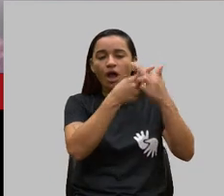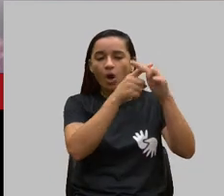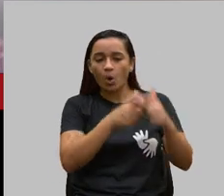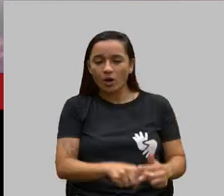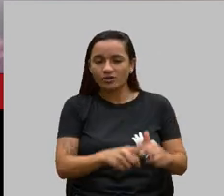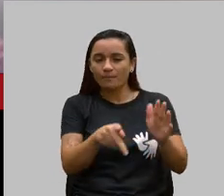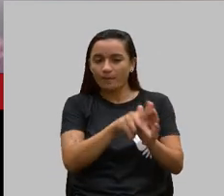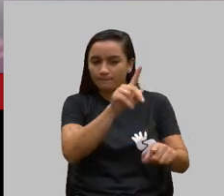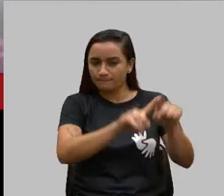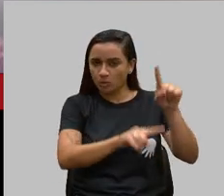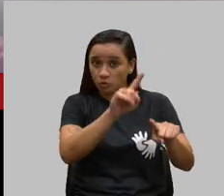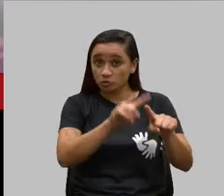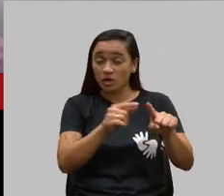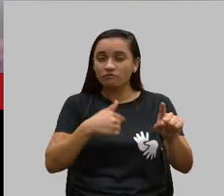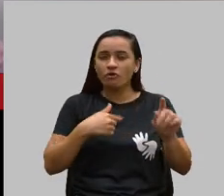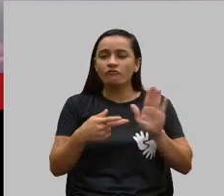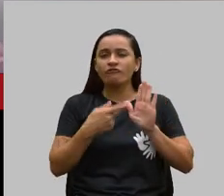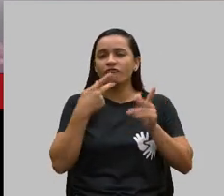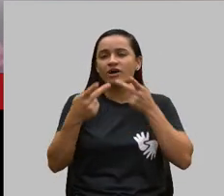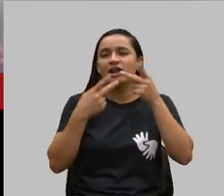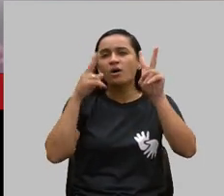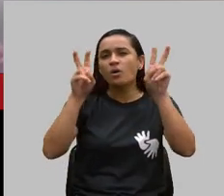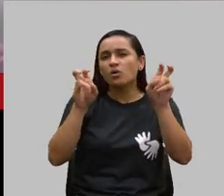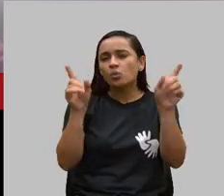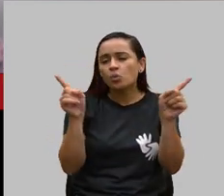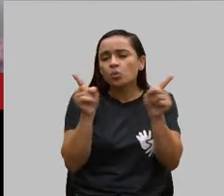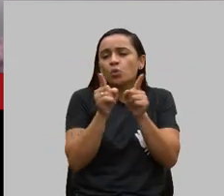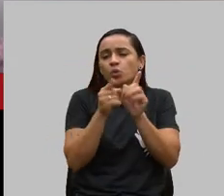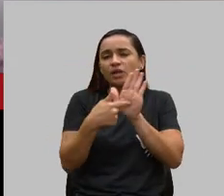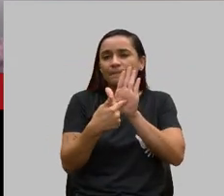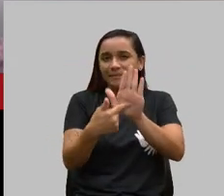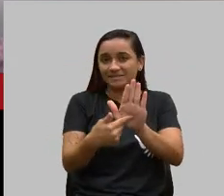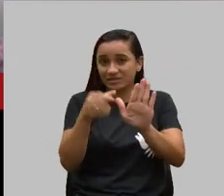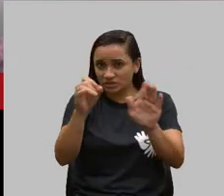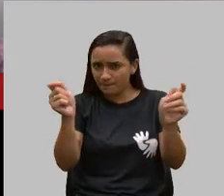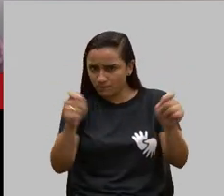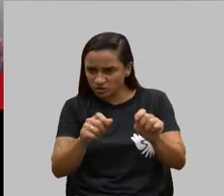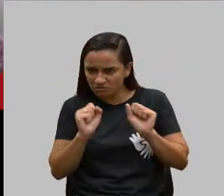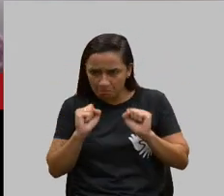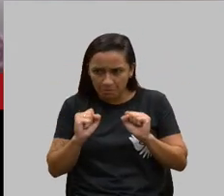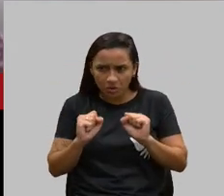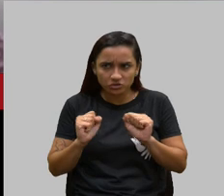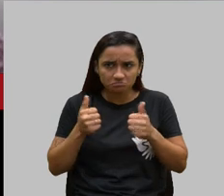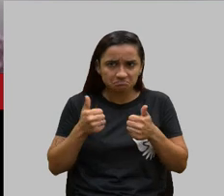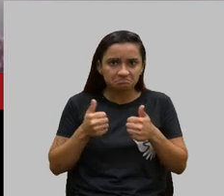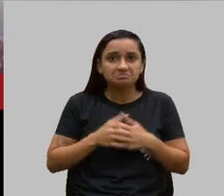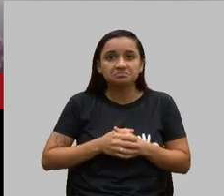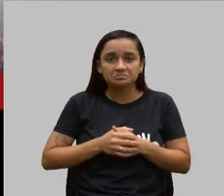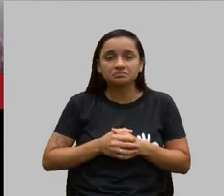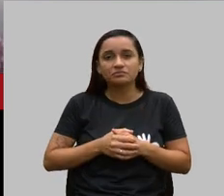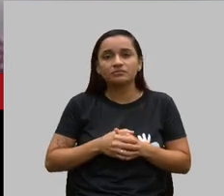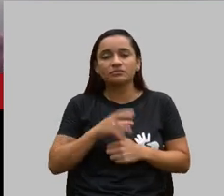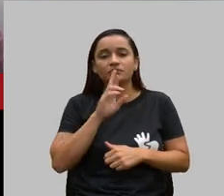breve apresentação para vocês, caso me permitam. Pode ser? Por favor.